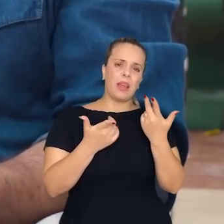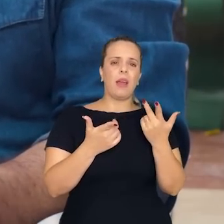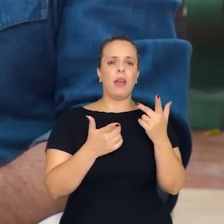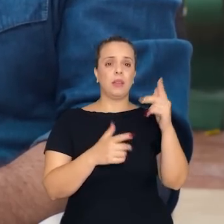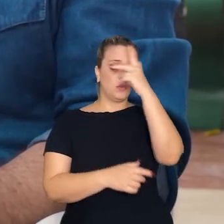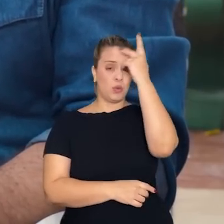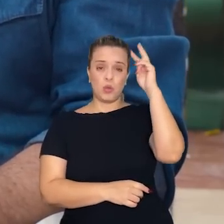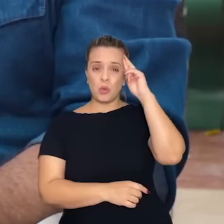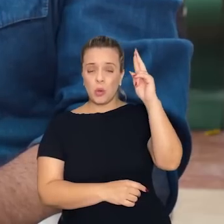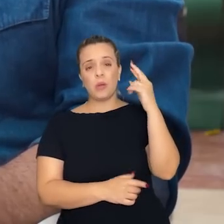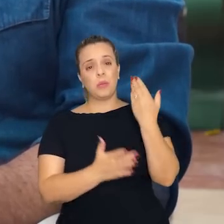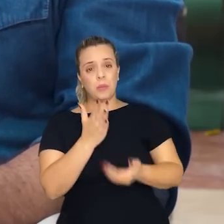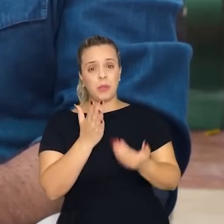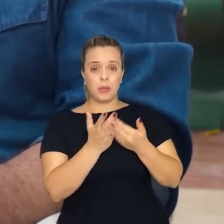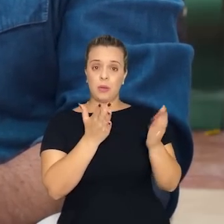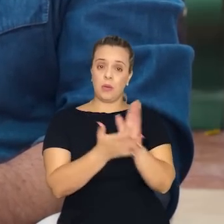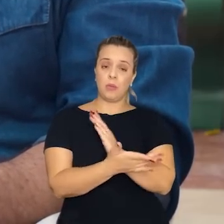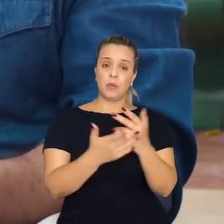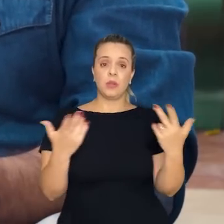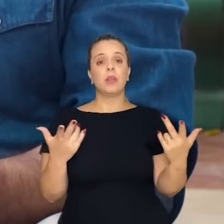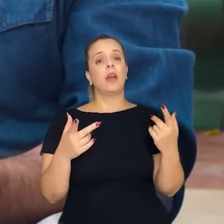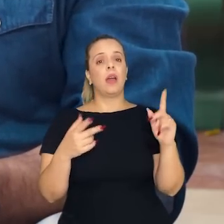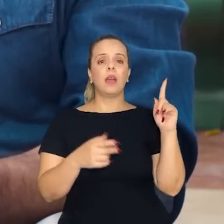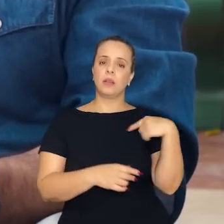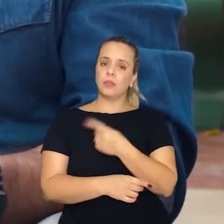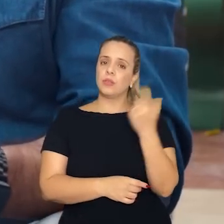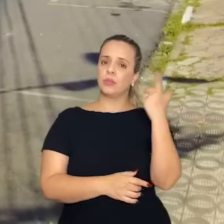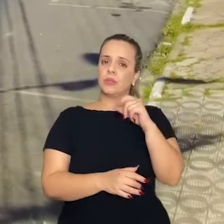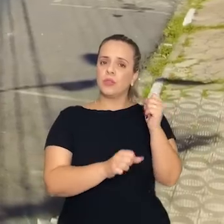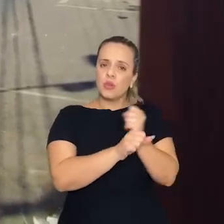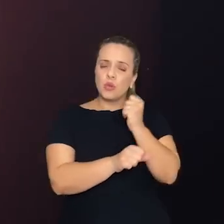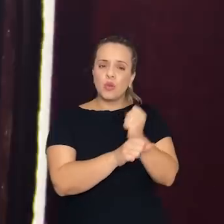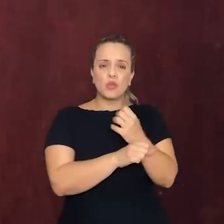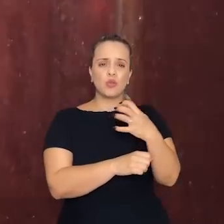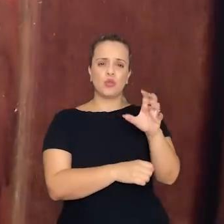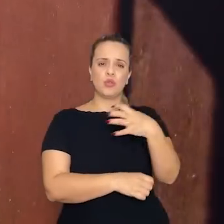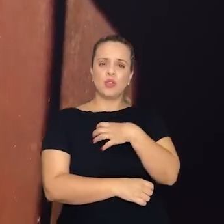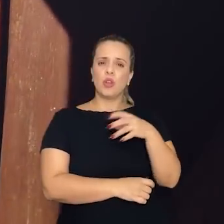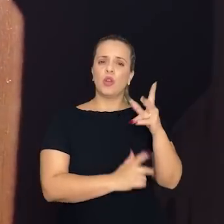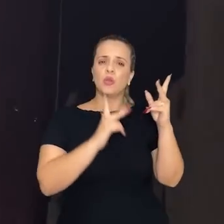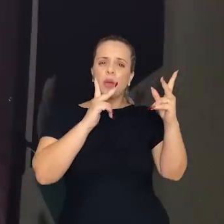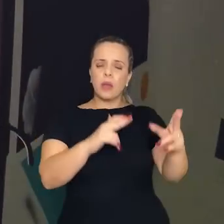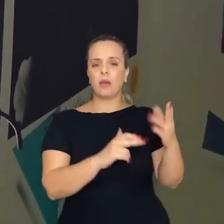parte desse conjunto e a gente teve a capacidade de reconstruir com a mesma técnica da época.